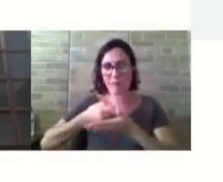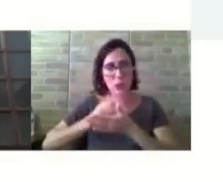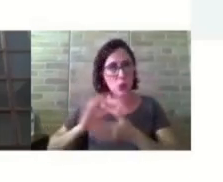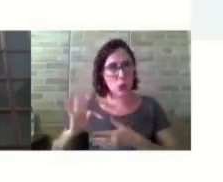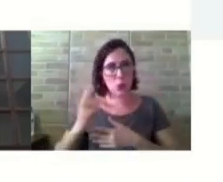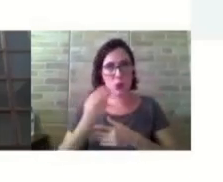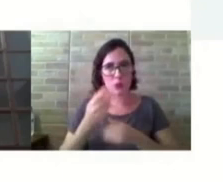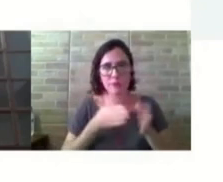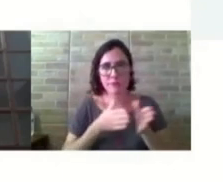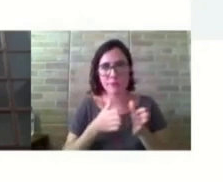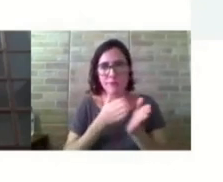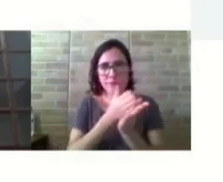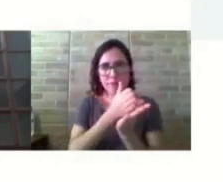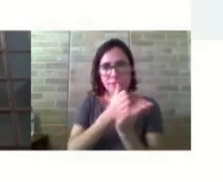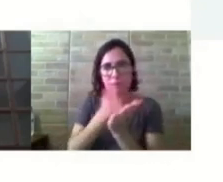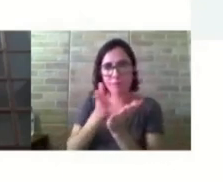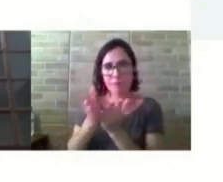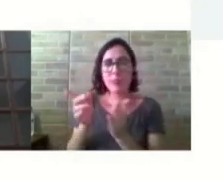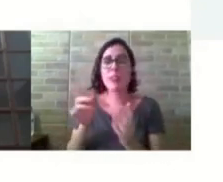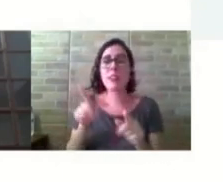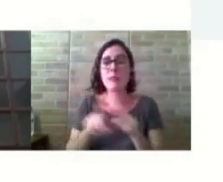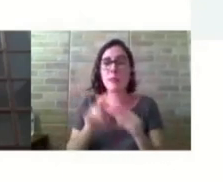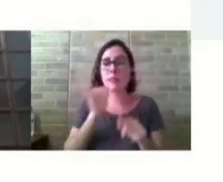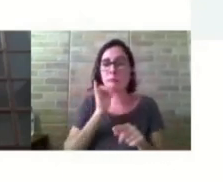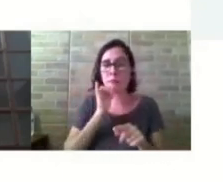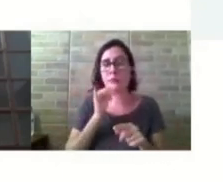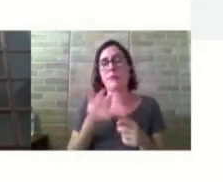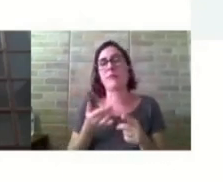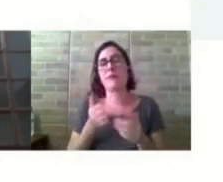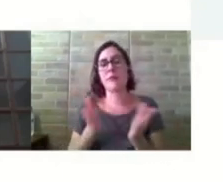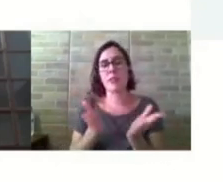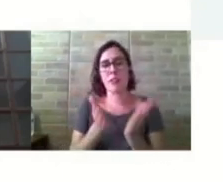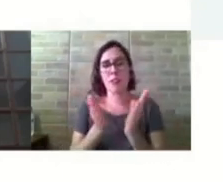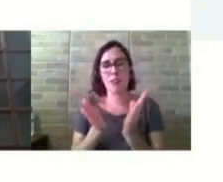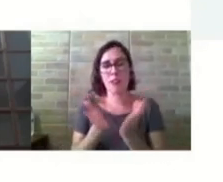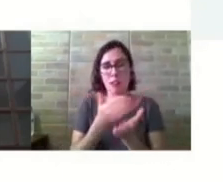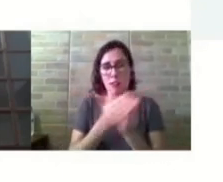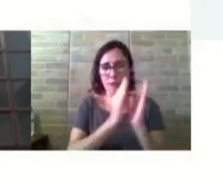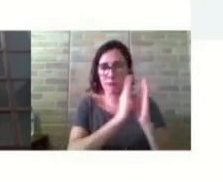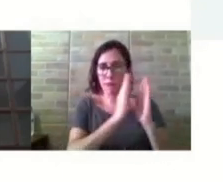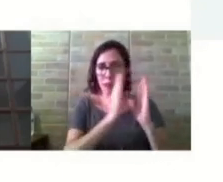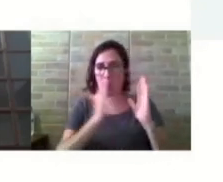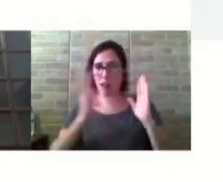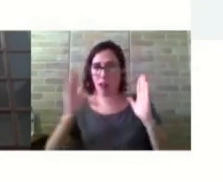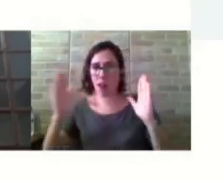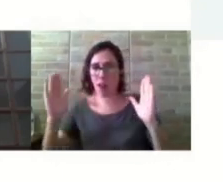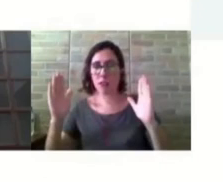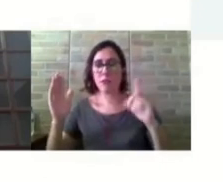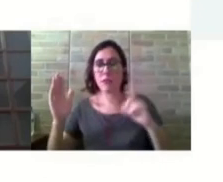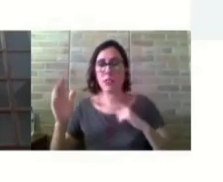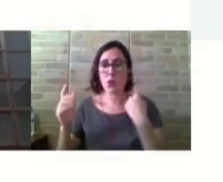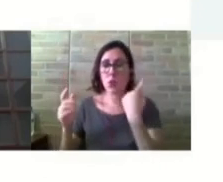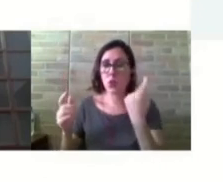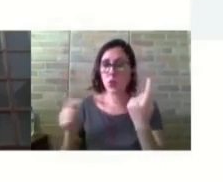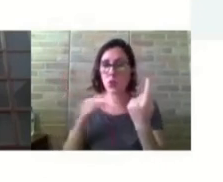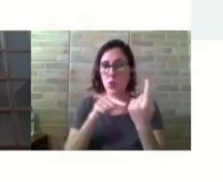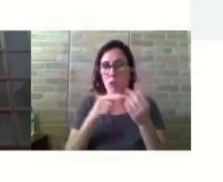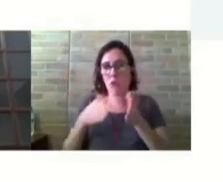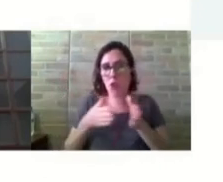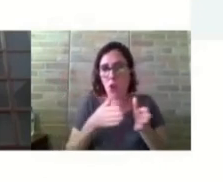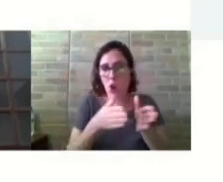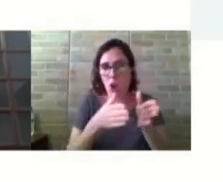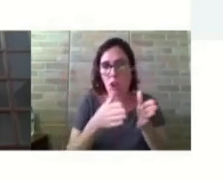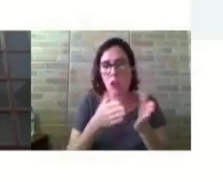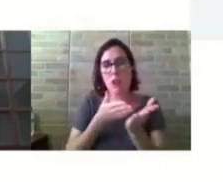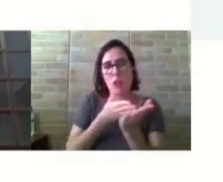rotas, né? Por exemplo, biblioteca é avaliado só na rota, né? Que se refere da sala de aula até a